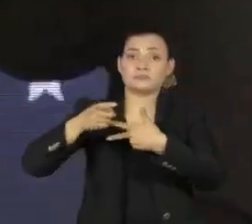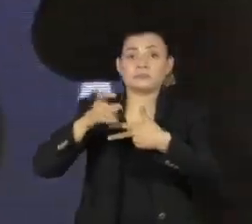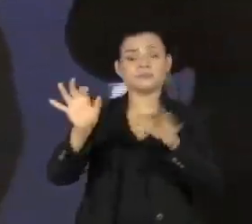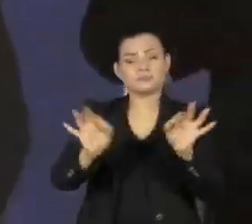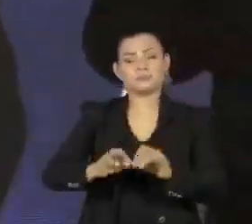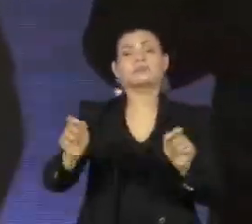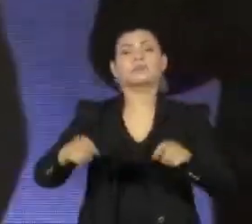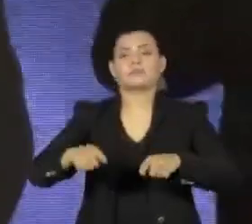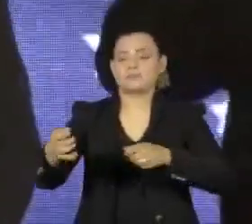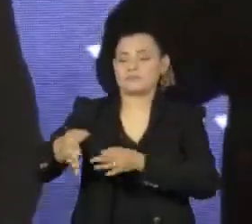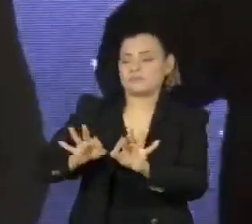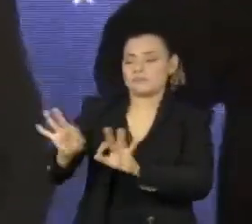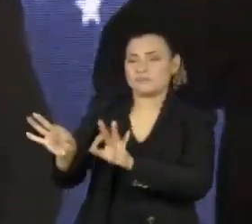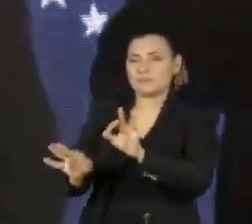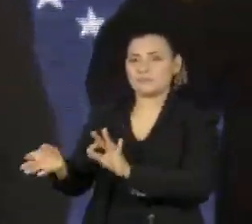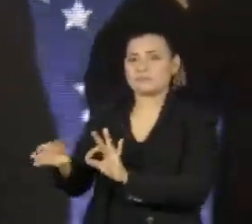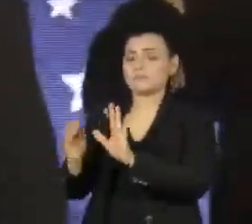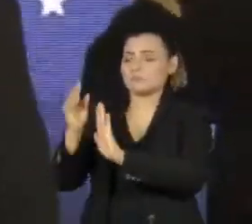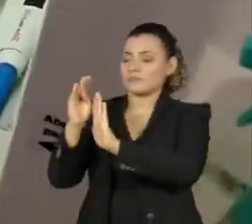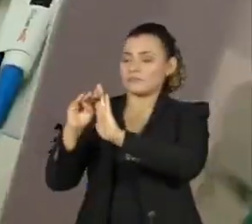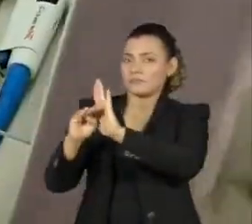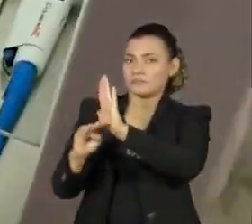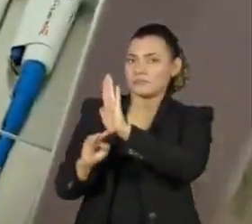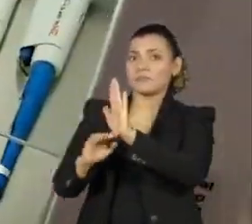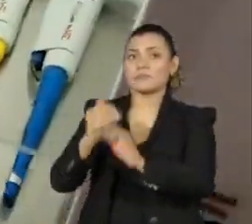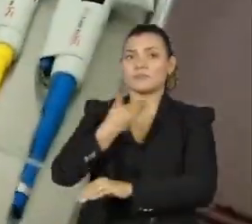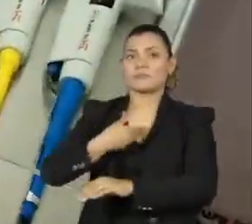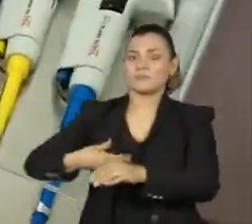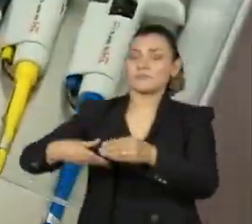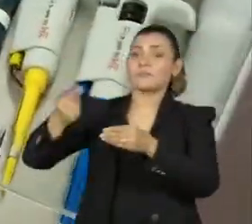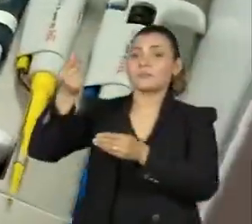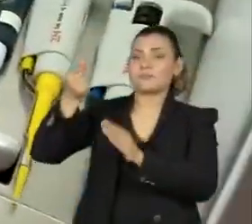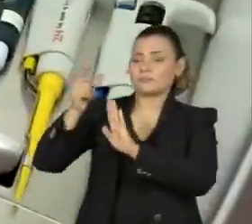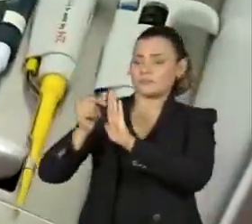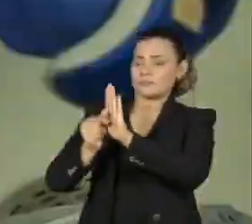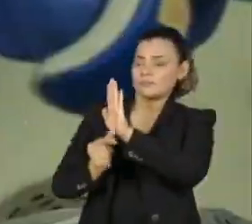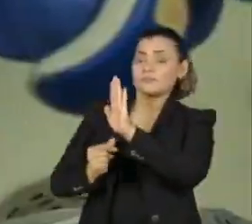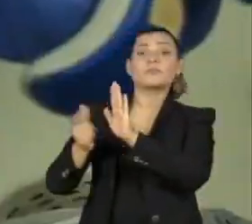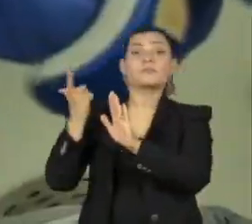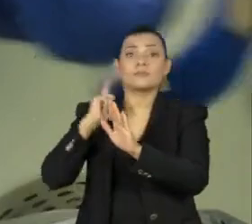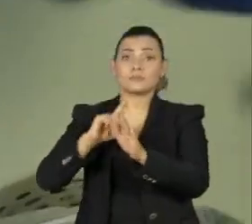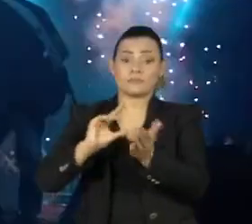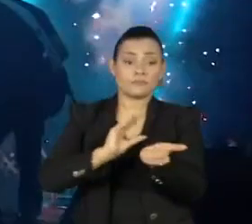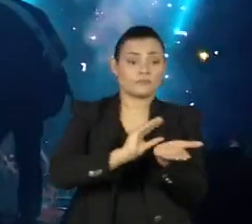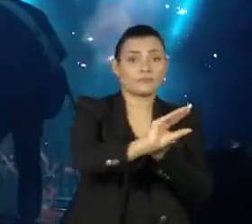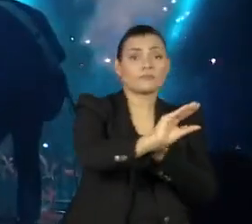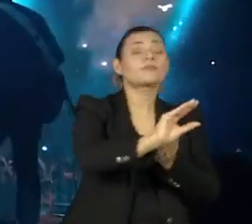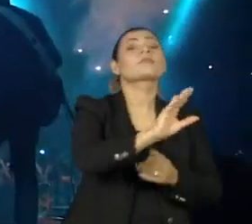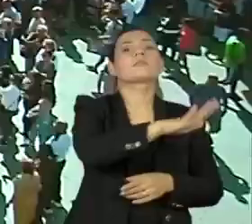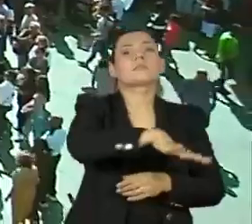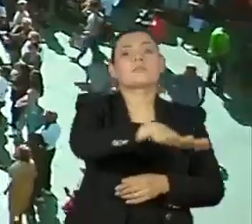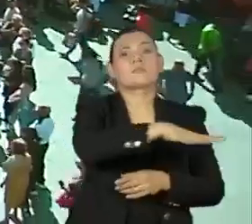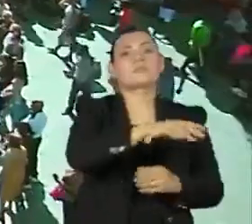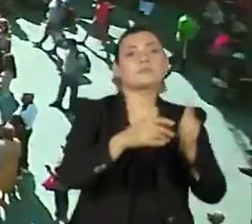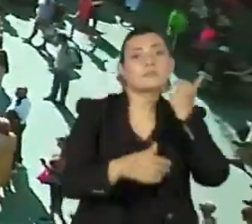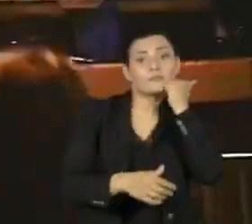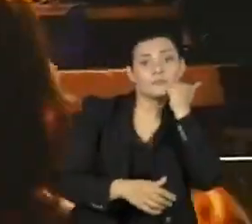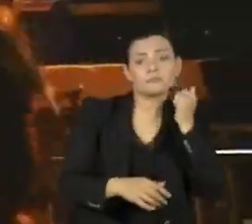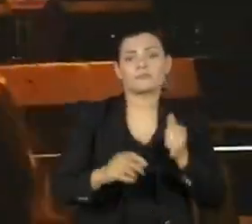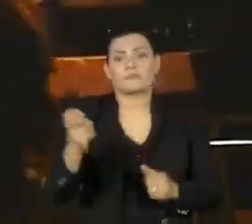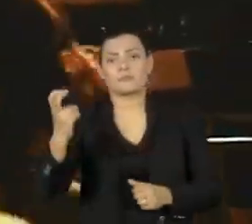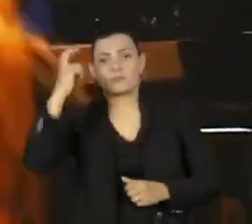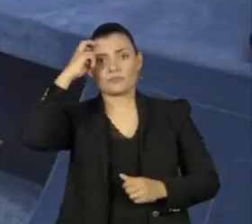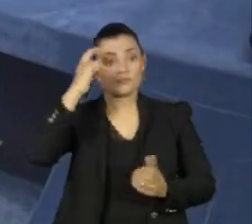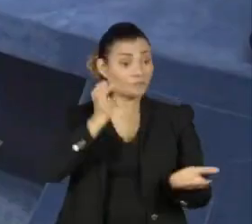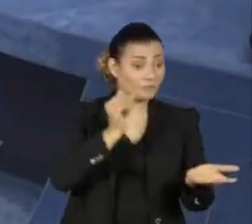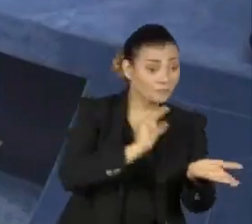o espaço fiscal criado após o truque do governo para cortar verbas da ciência e da cultura para desbloquear o